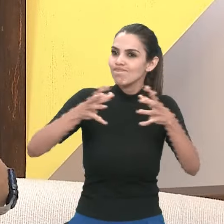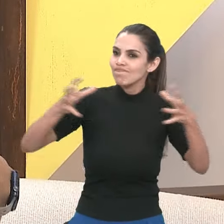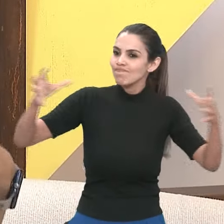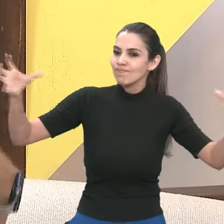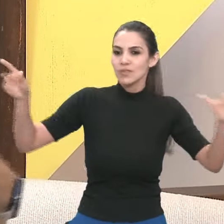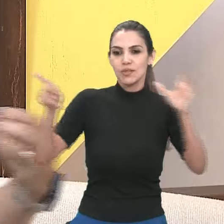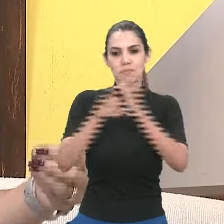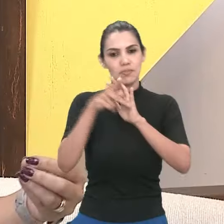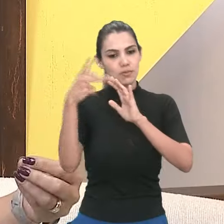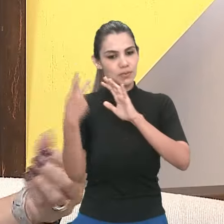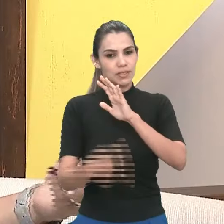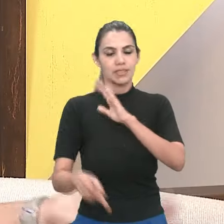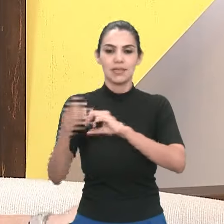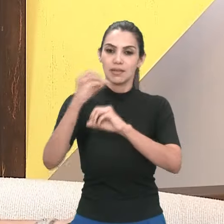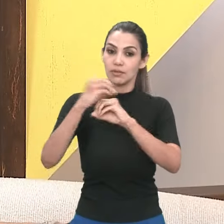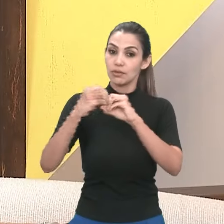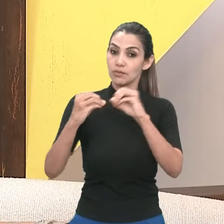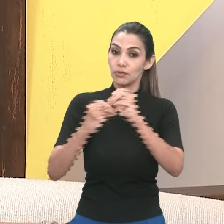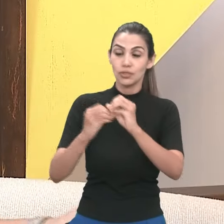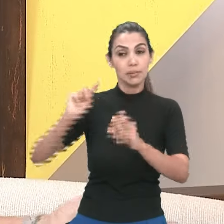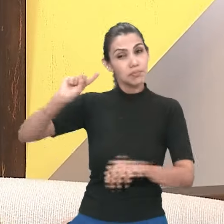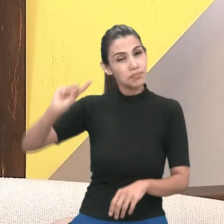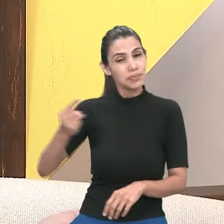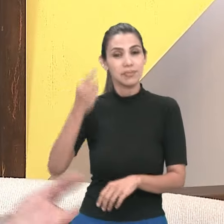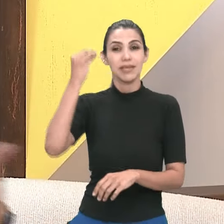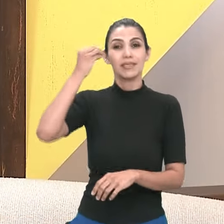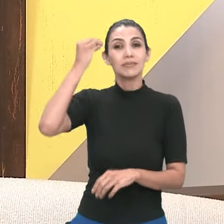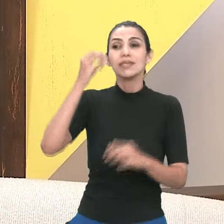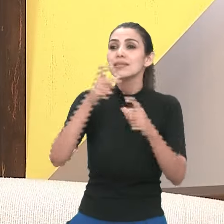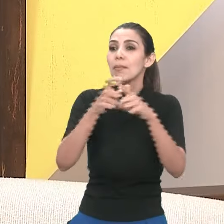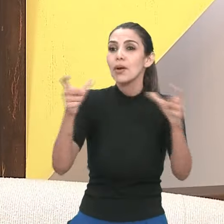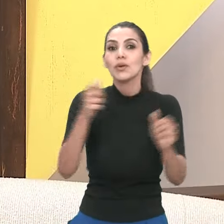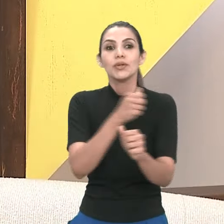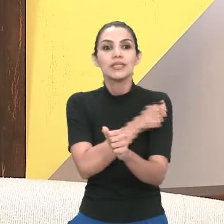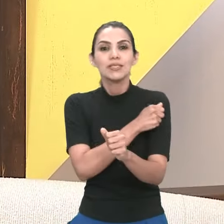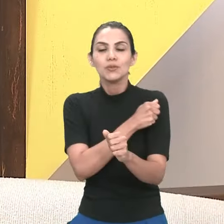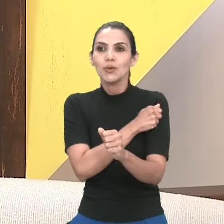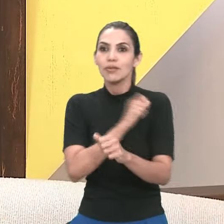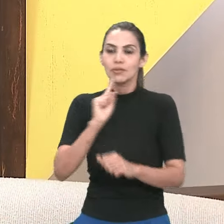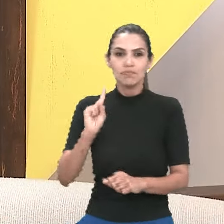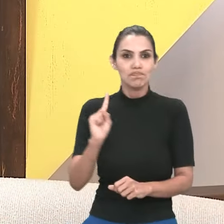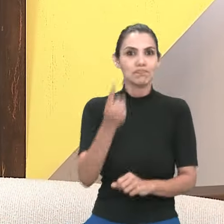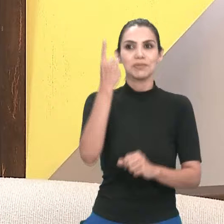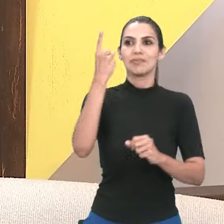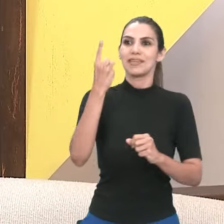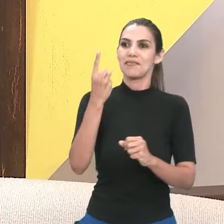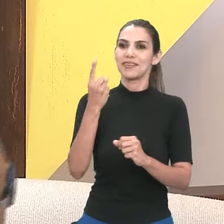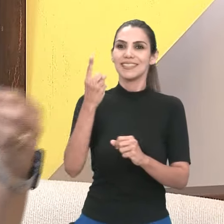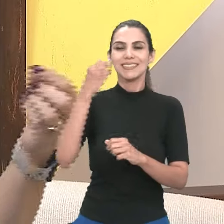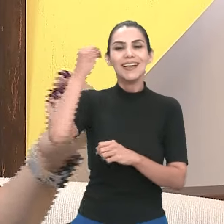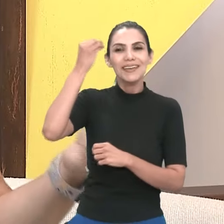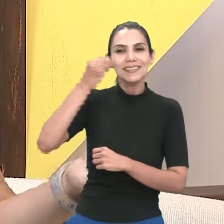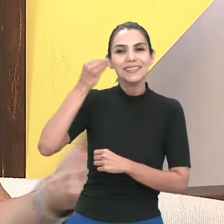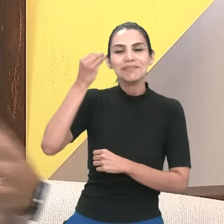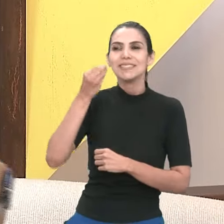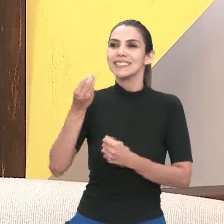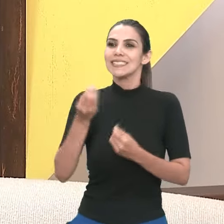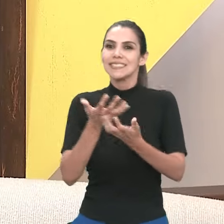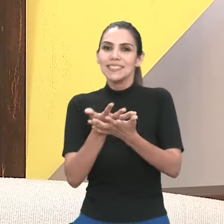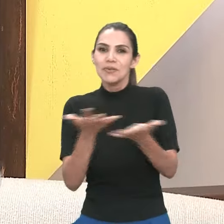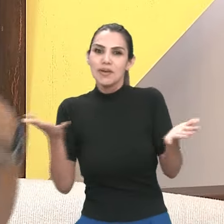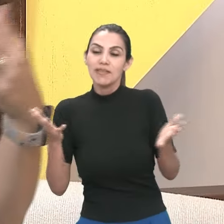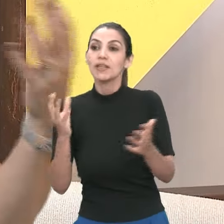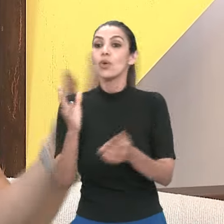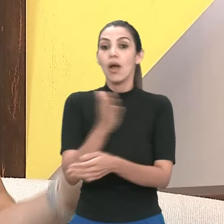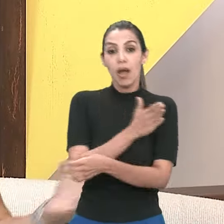ser, assim, a primeira experiência que muitos dos nossos discentes têm de contato com o evento. Então, é muito legal você ver que alguns vão com os